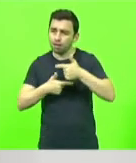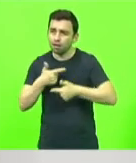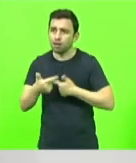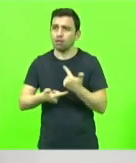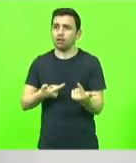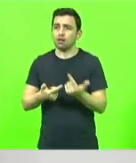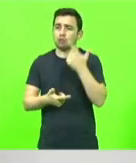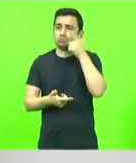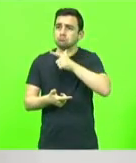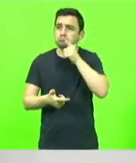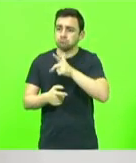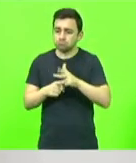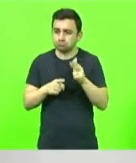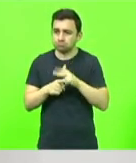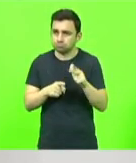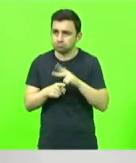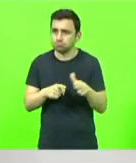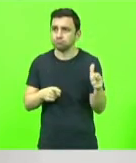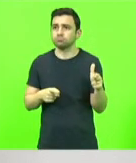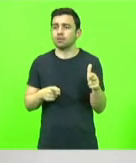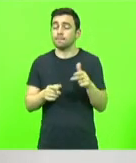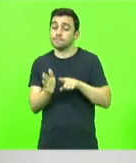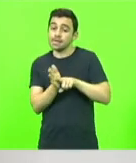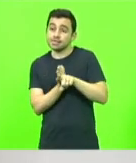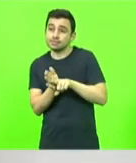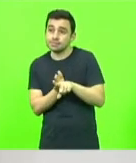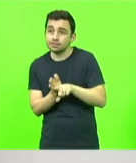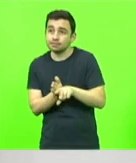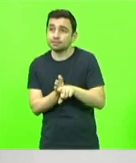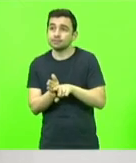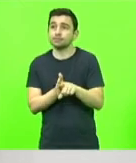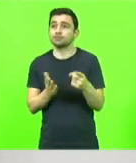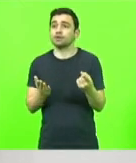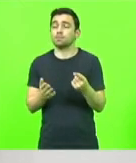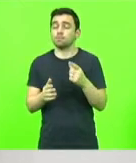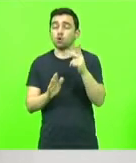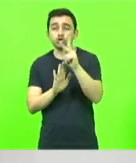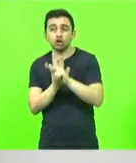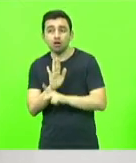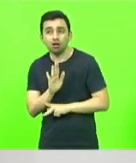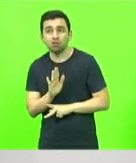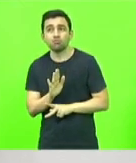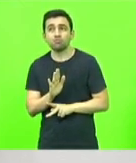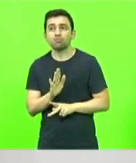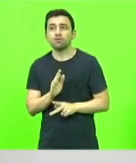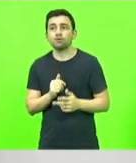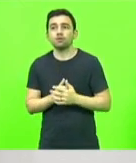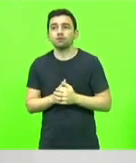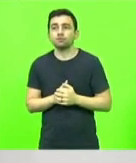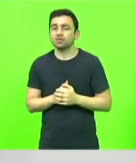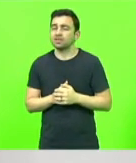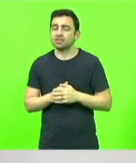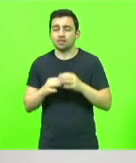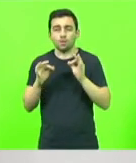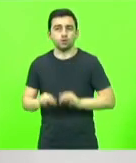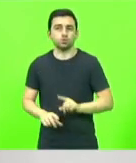suas conquistas, suas pesquisas, seus projetos. não é justo